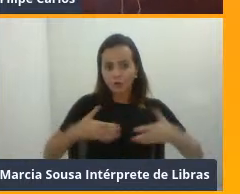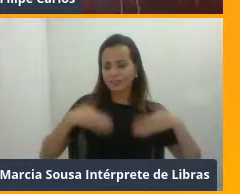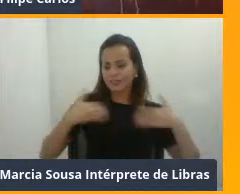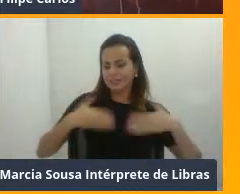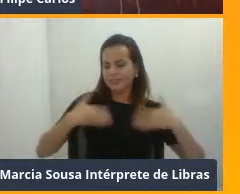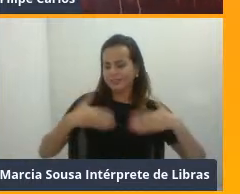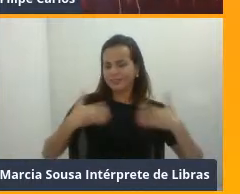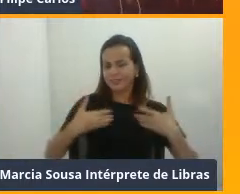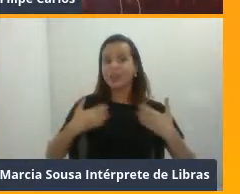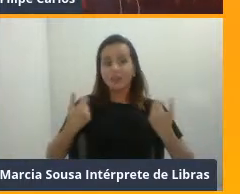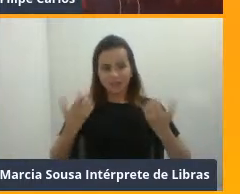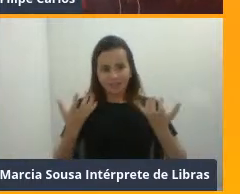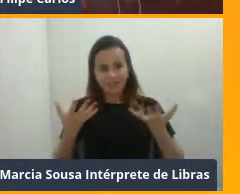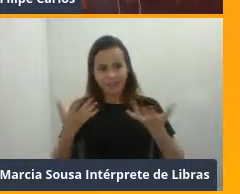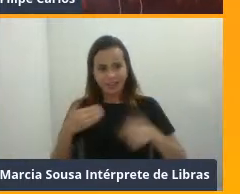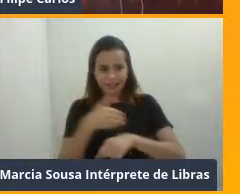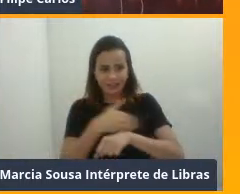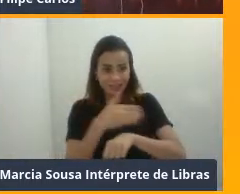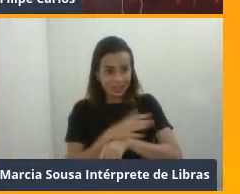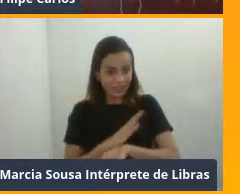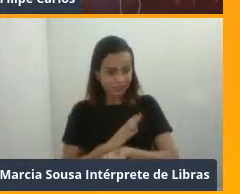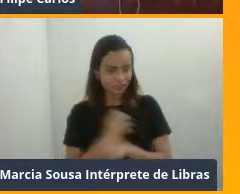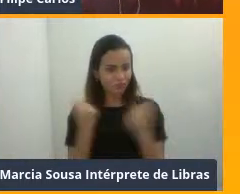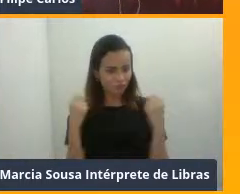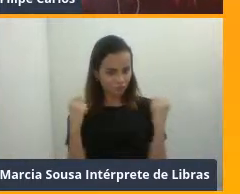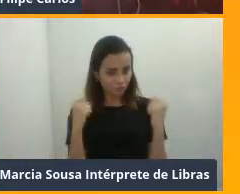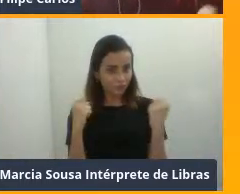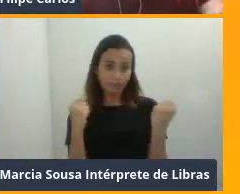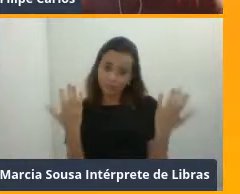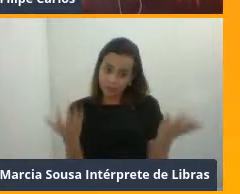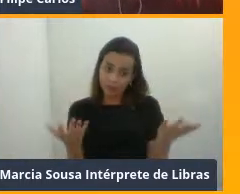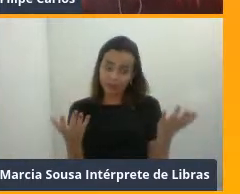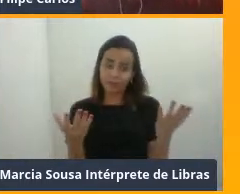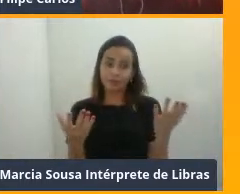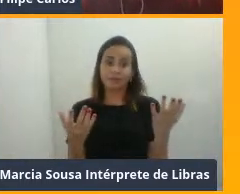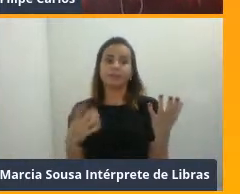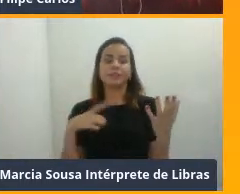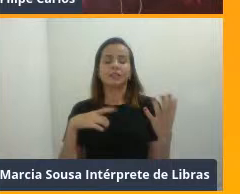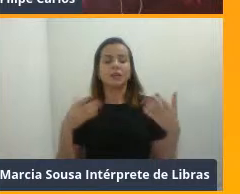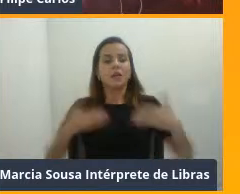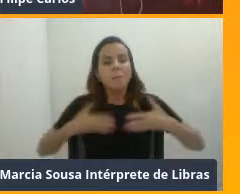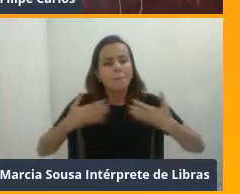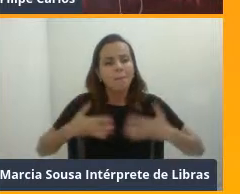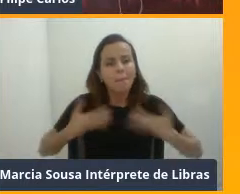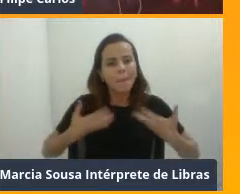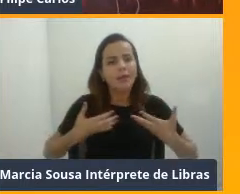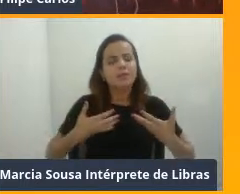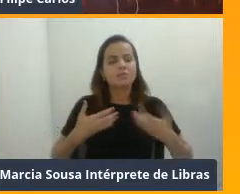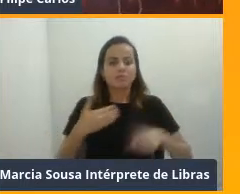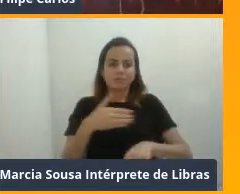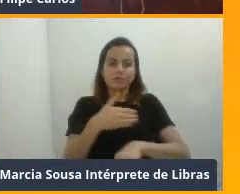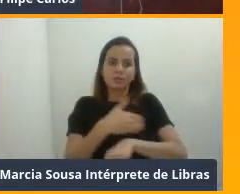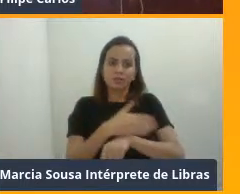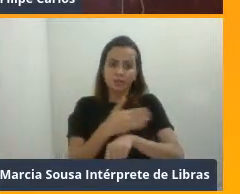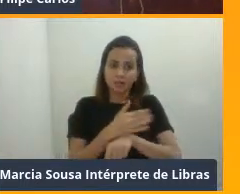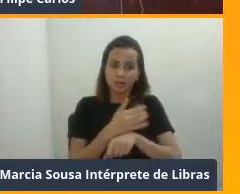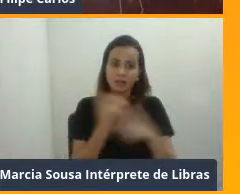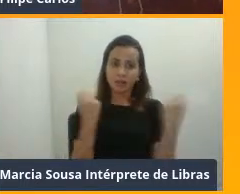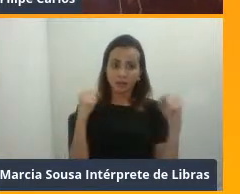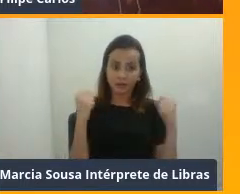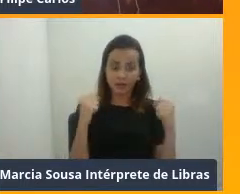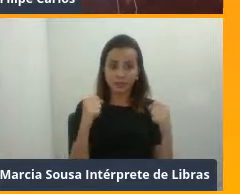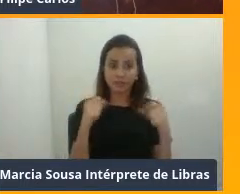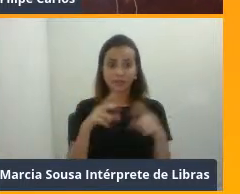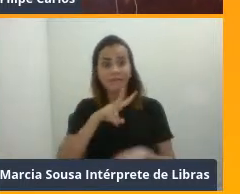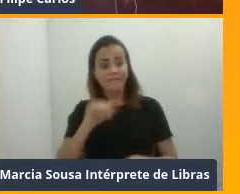a treinar, certo? Isso aí, se você treina por motivação, você só vai treinar no dia que você estiver sentindo